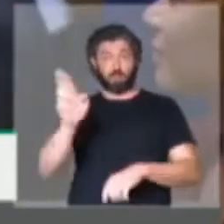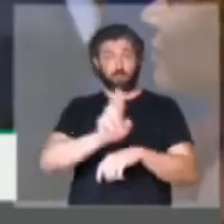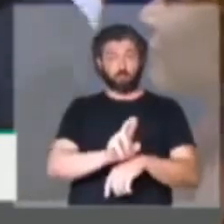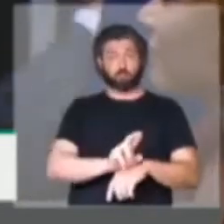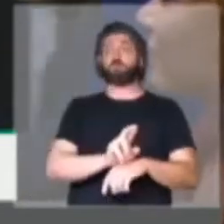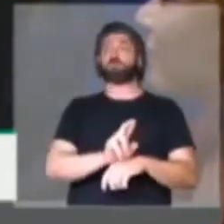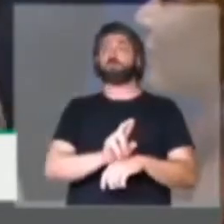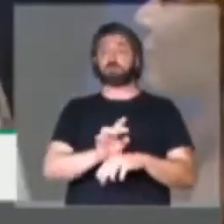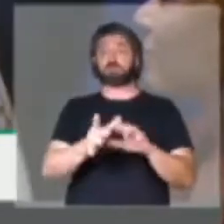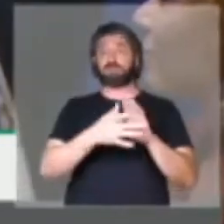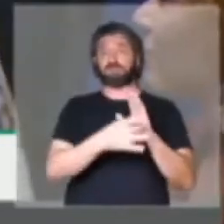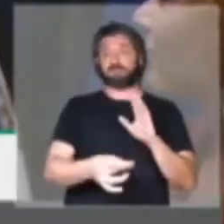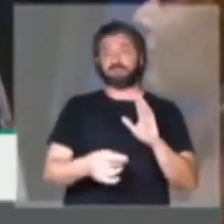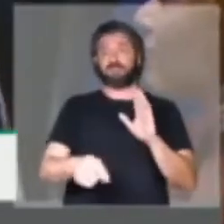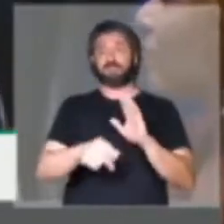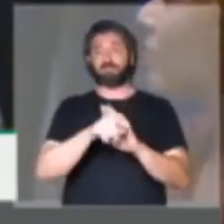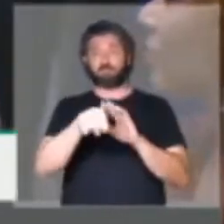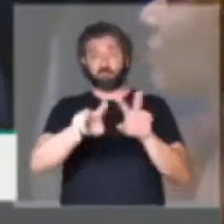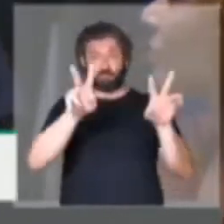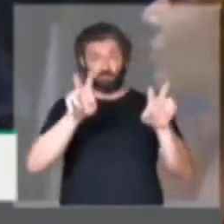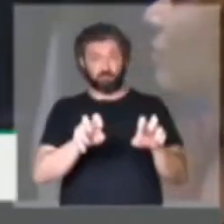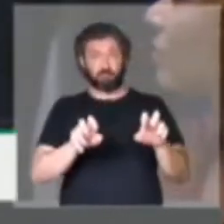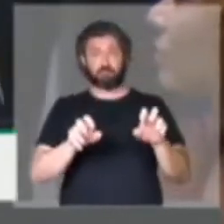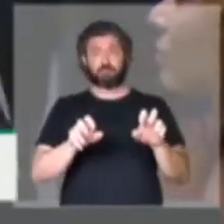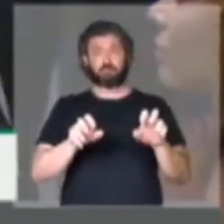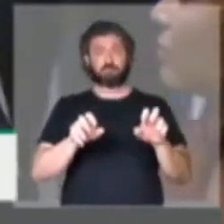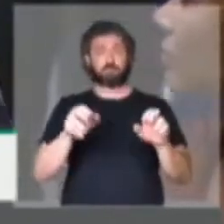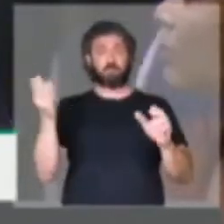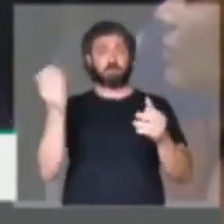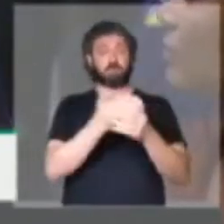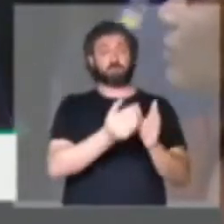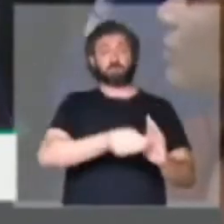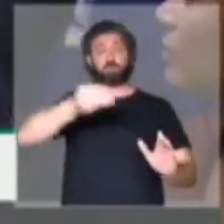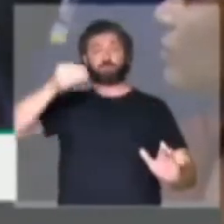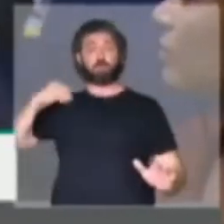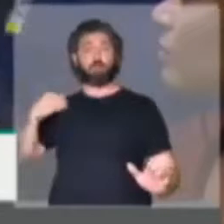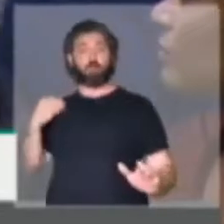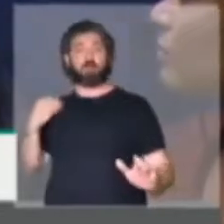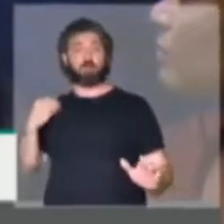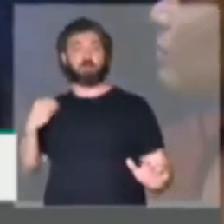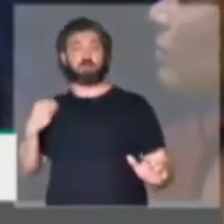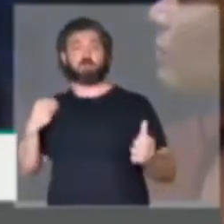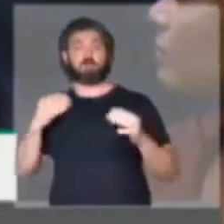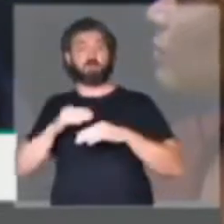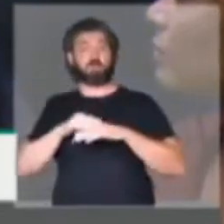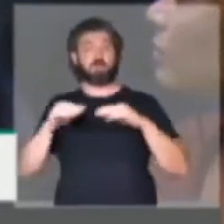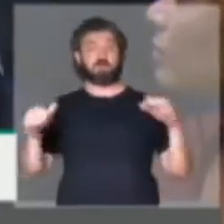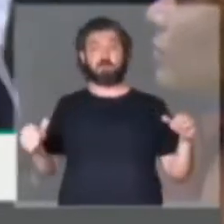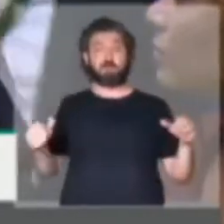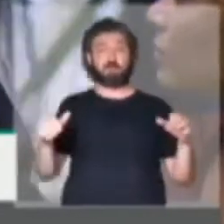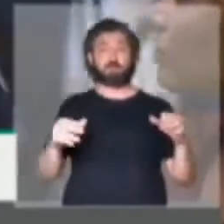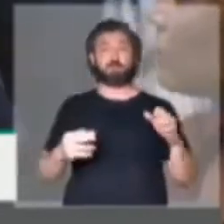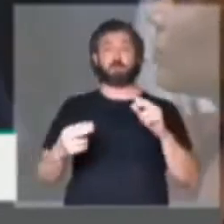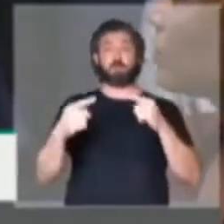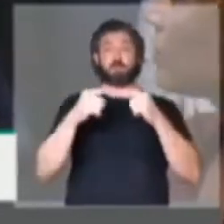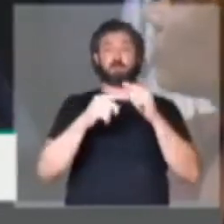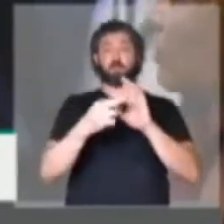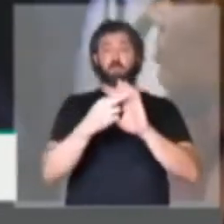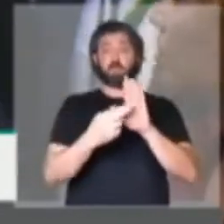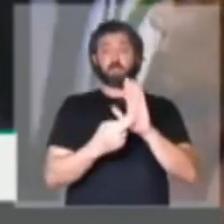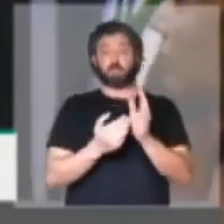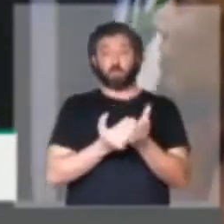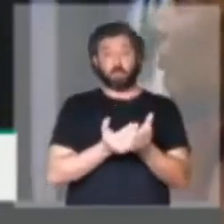de destaque para essa questão, retiramos o requerimento. Retiramos o requerimento regimentalmente